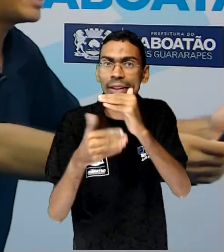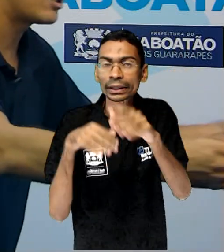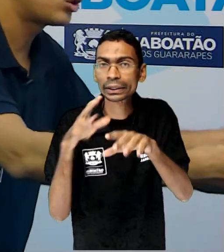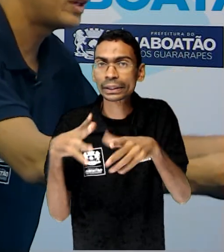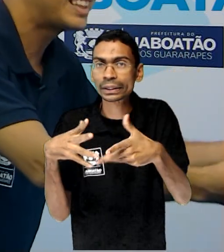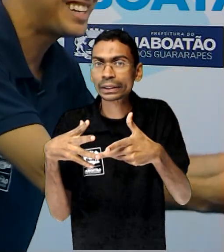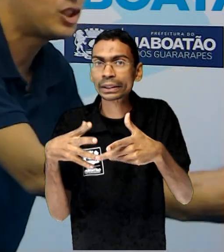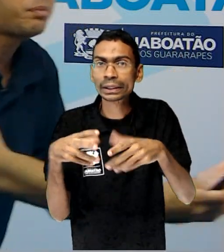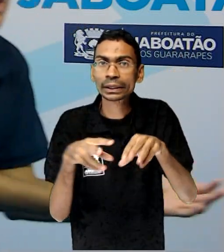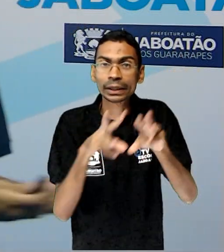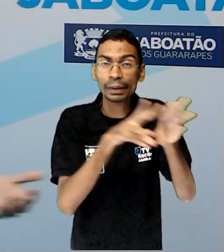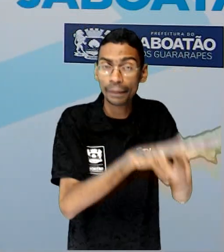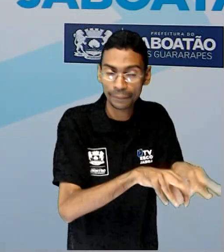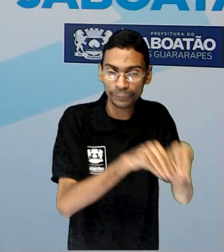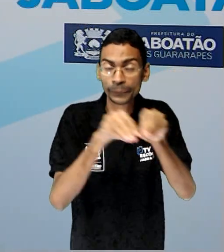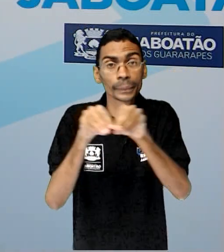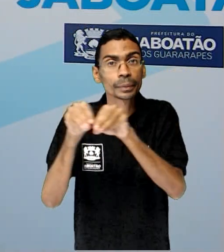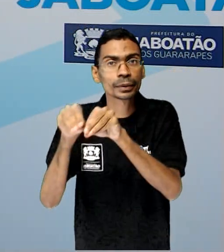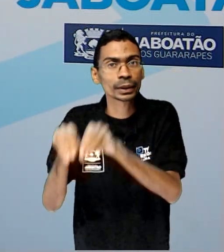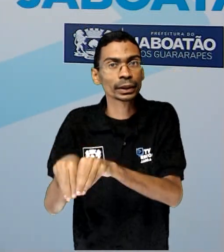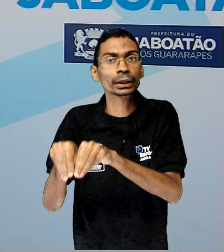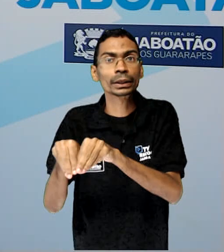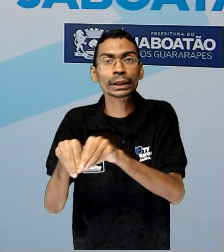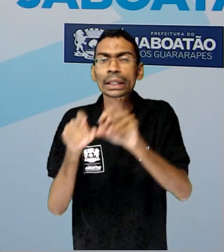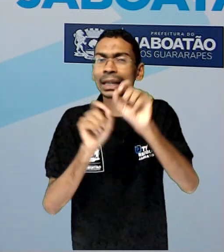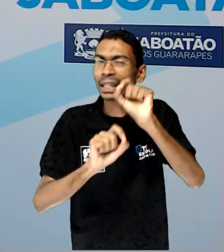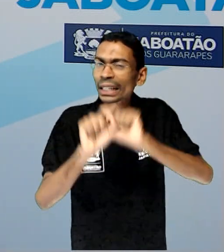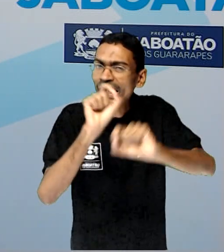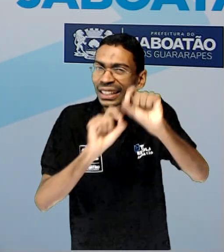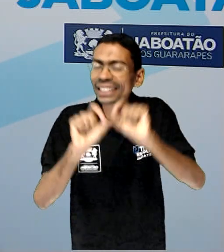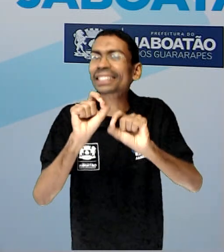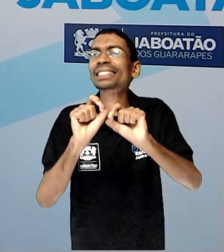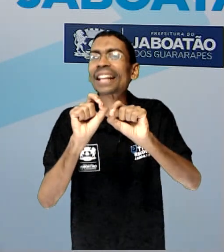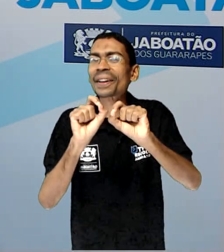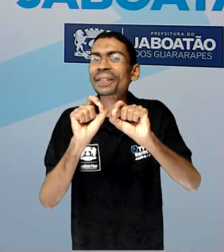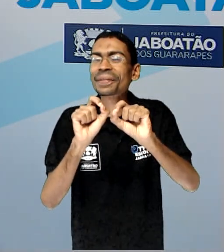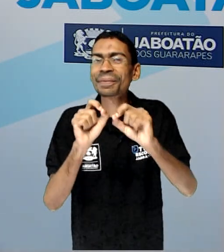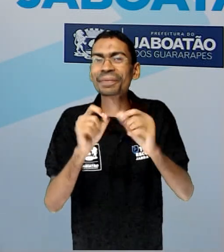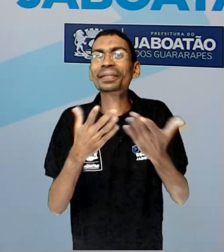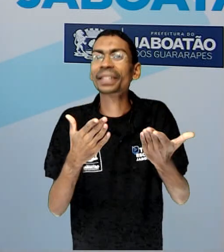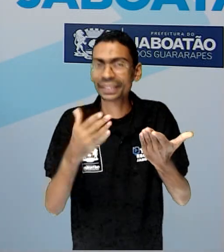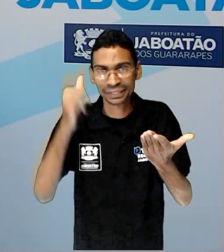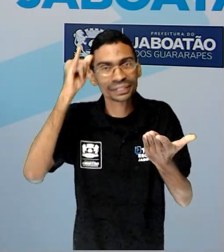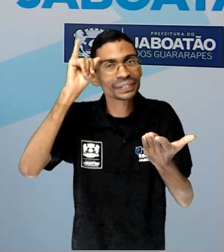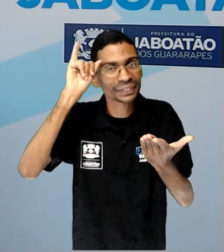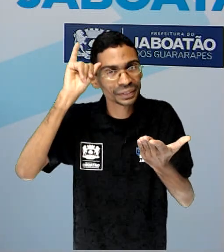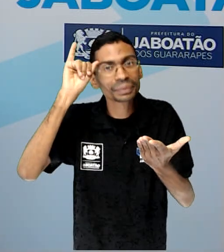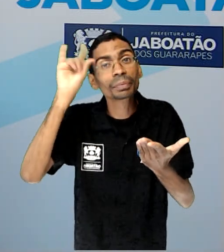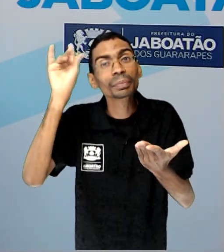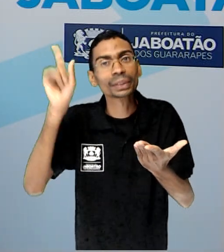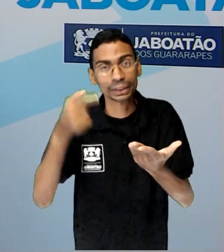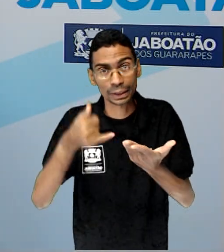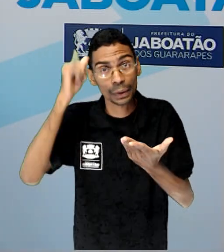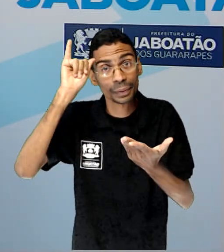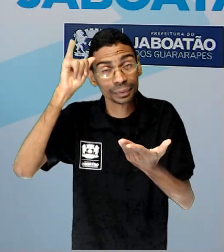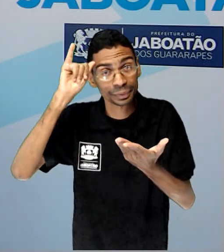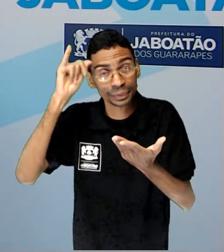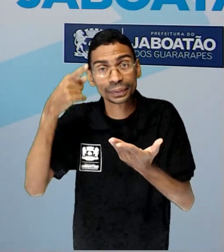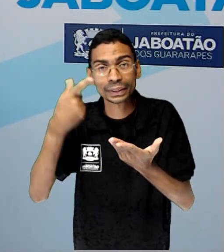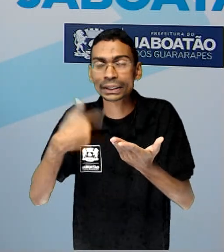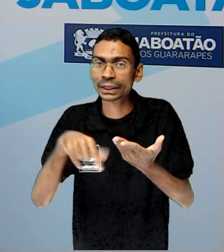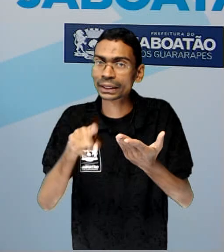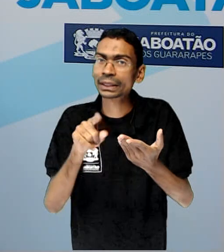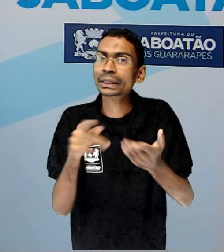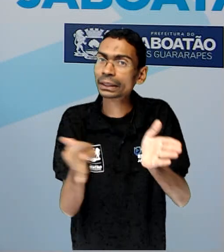essa cana de açúcar e transportava até o engenho? Tcharam! Os bois, o gado, ele fazia esse